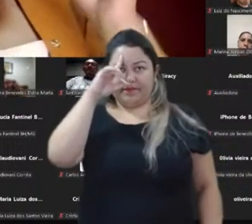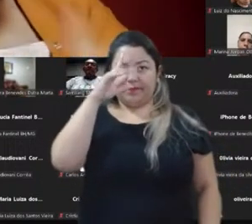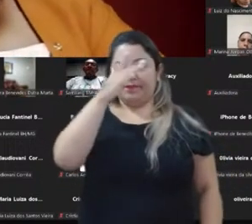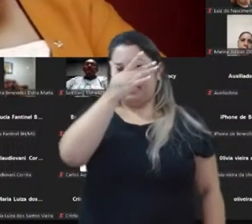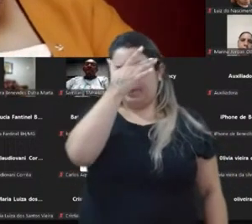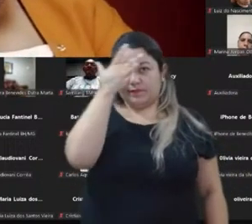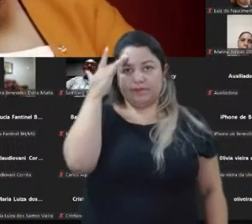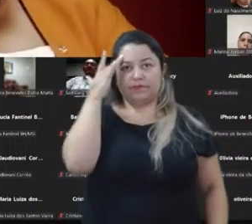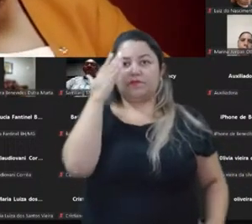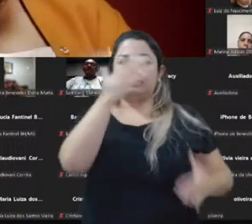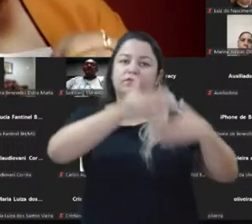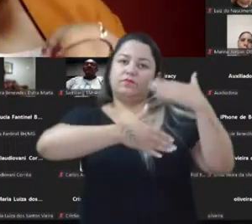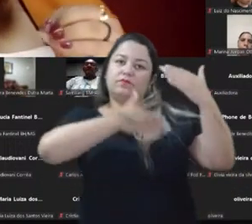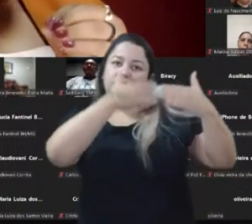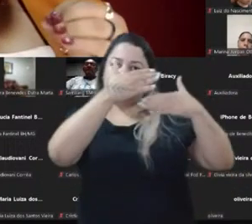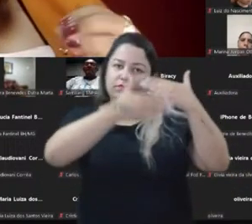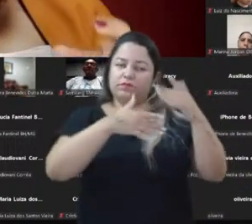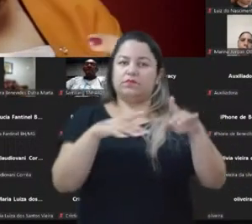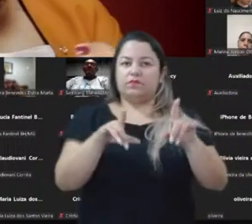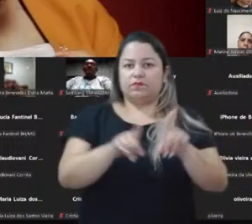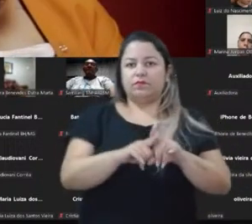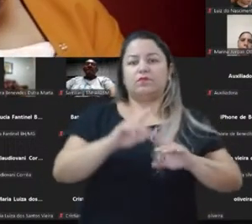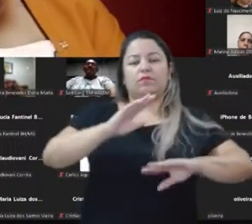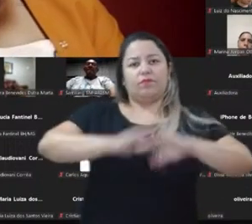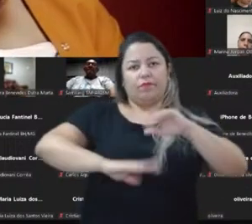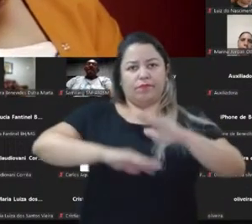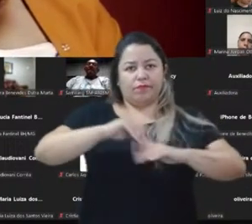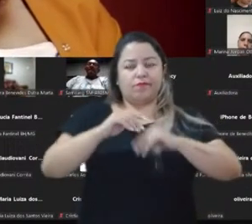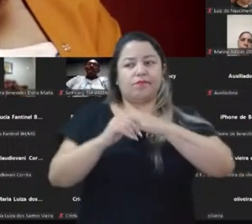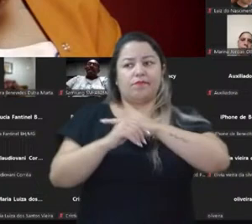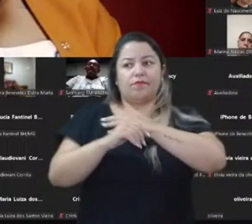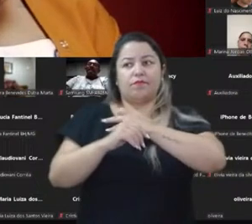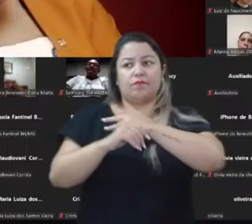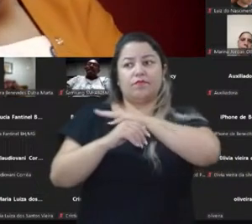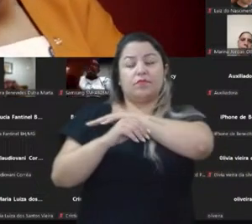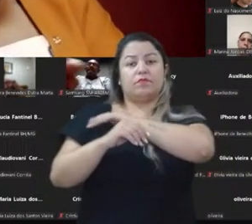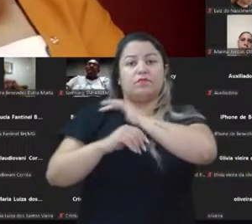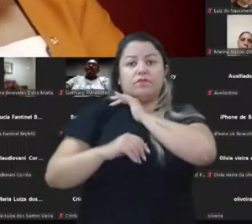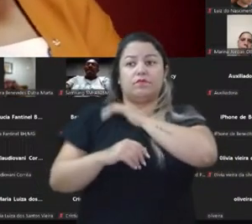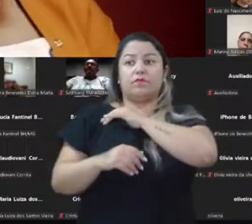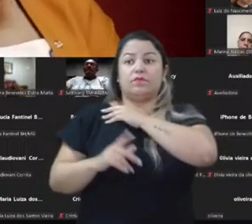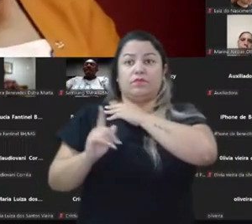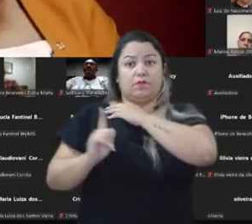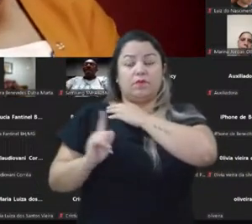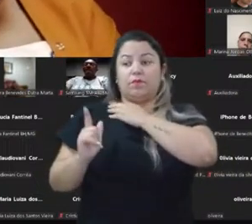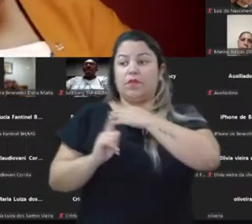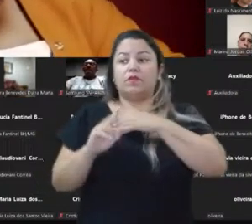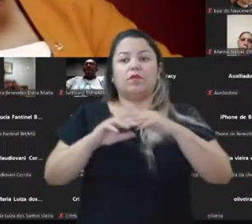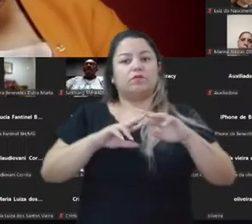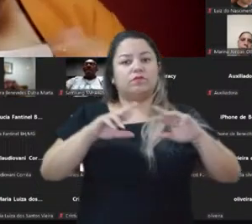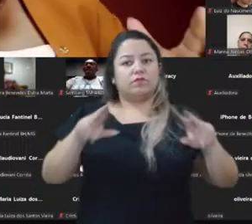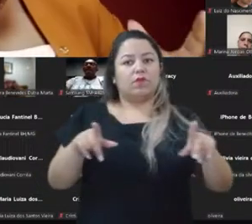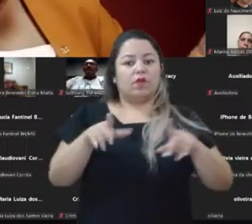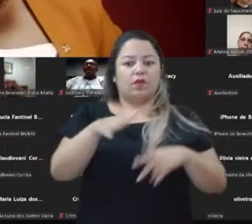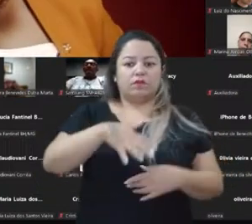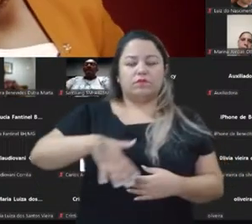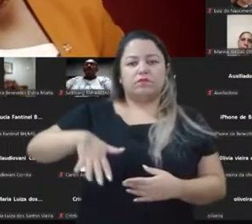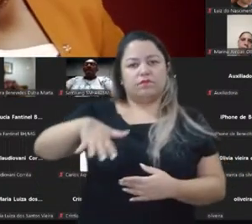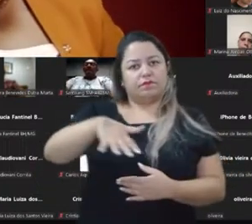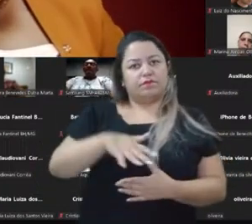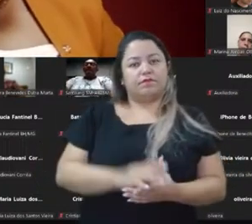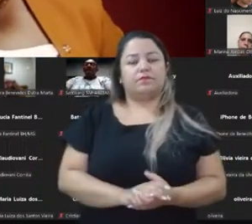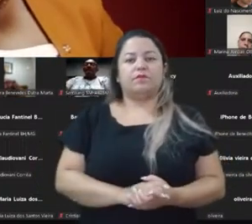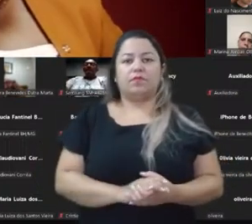crescido quando tem uma autenticidade no visual, você tem que se diferenciar na multidão, adianta